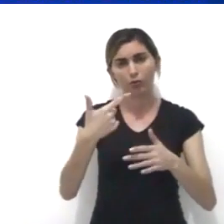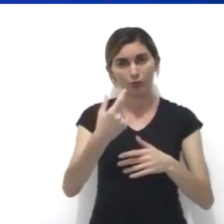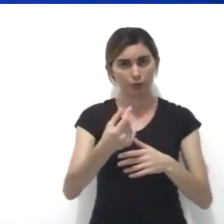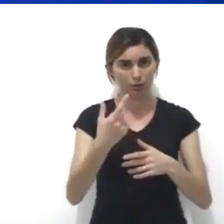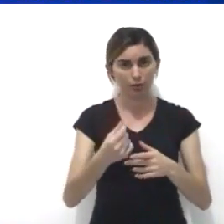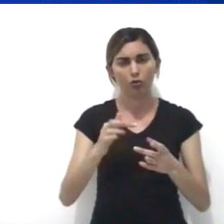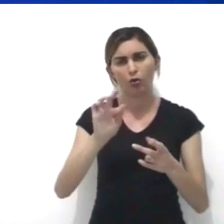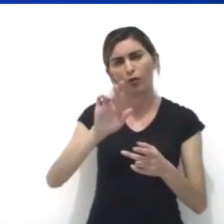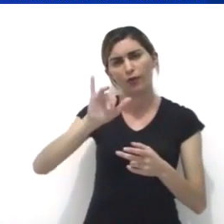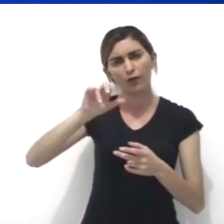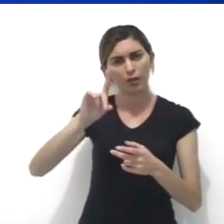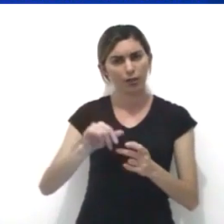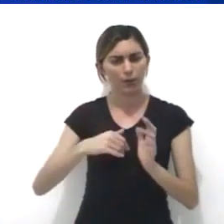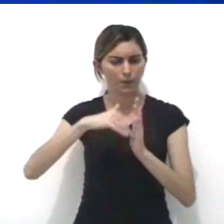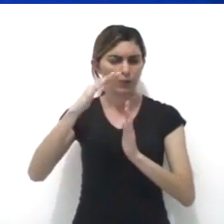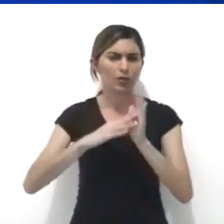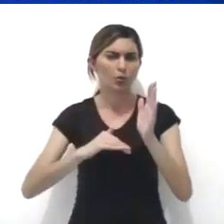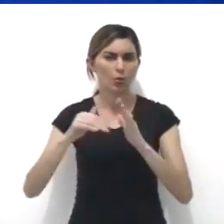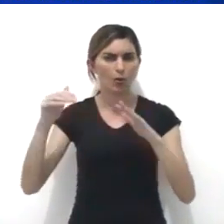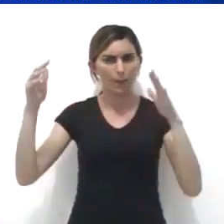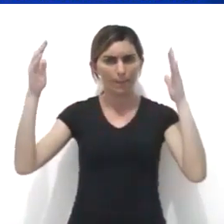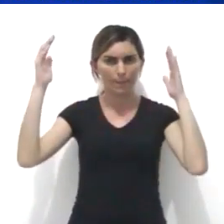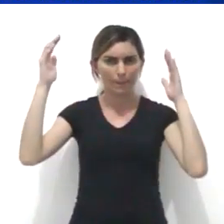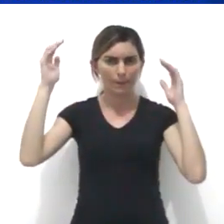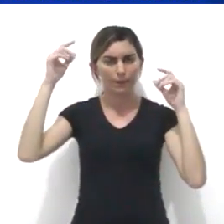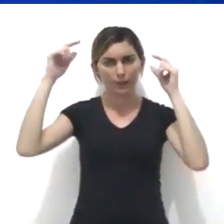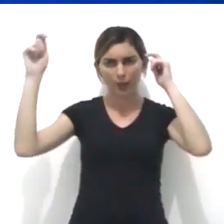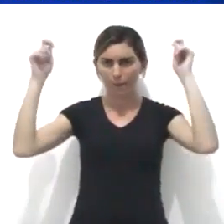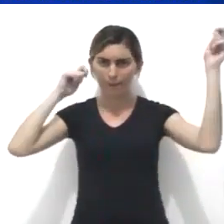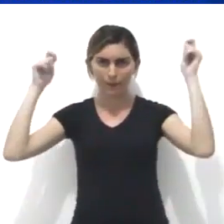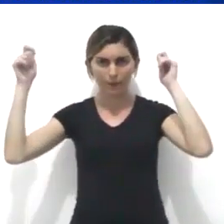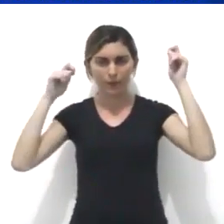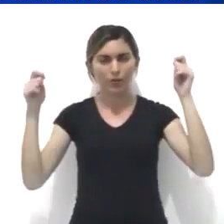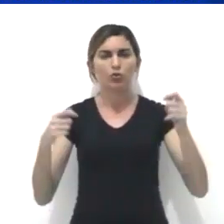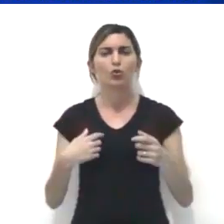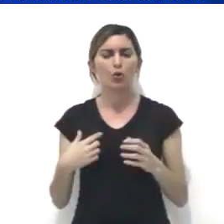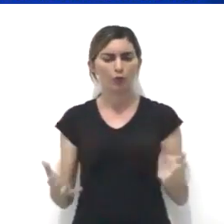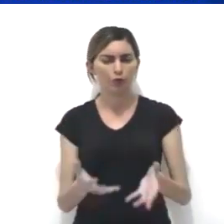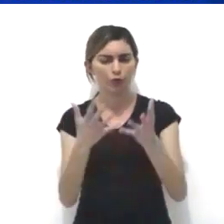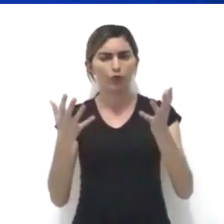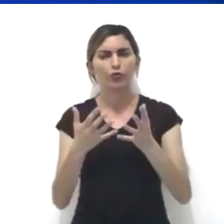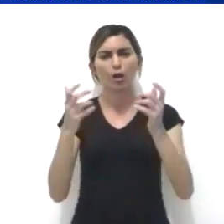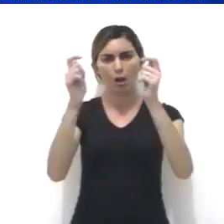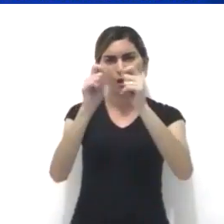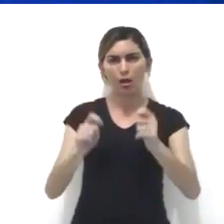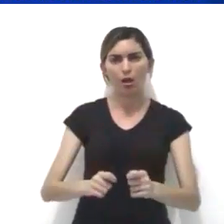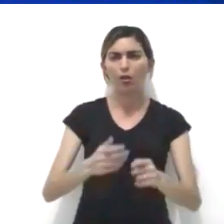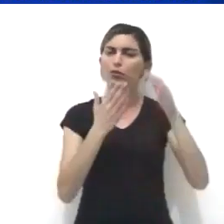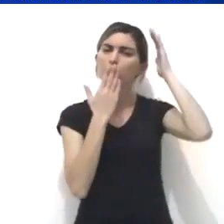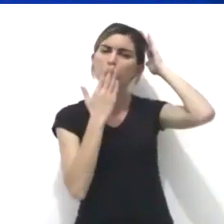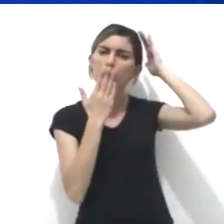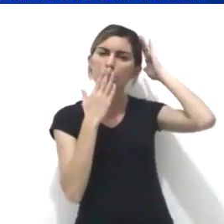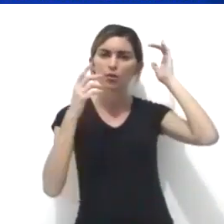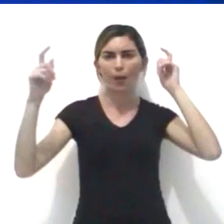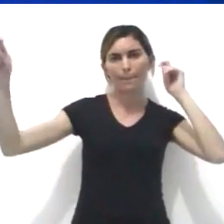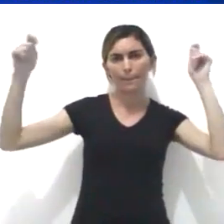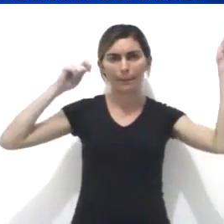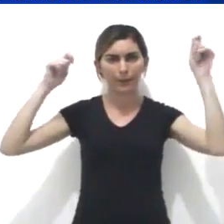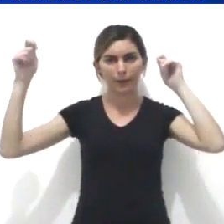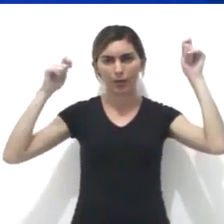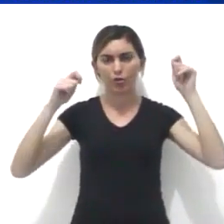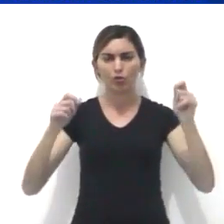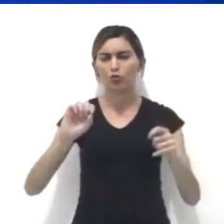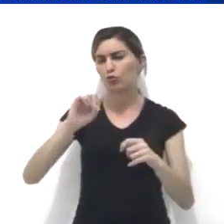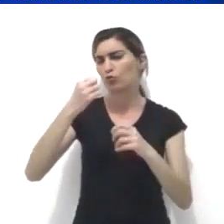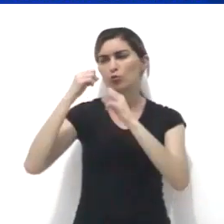Frida Kahlo, pintora mexicana. Sua obra tem forte influência da arte indígena do México e características